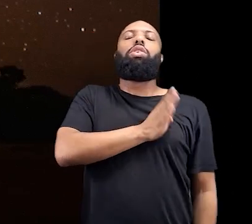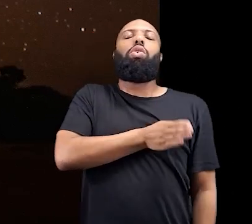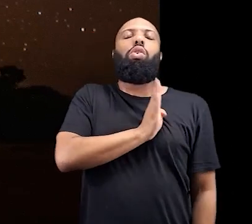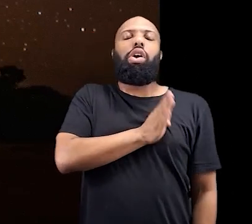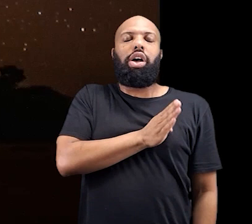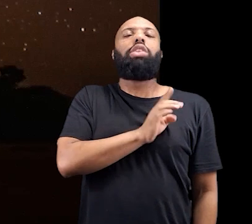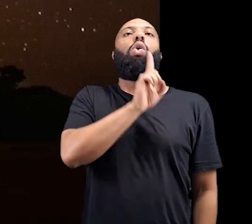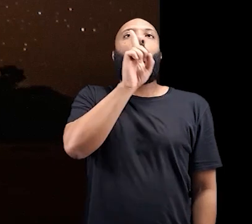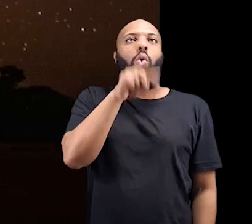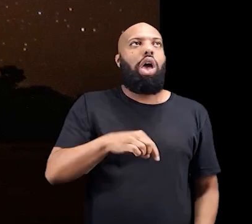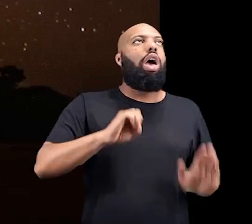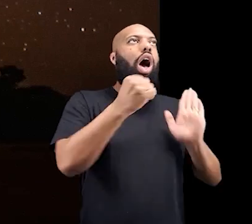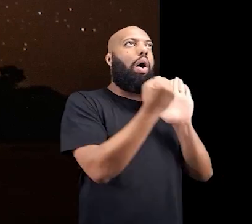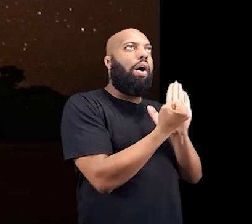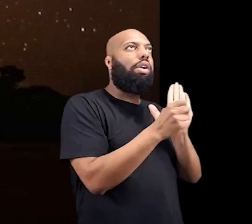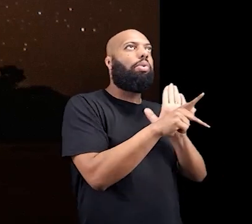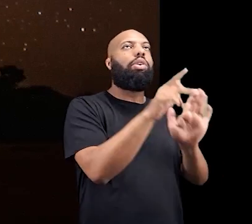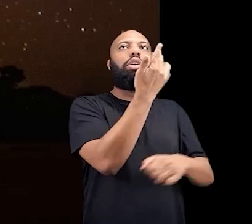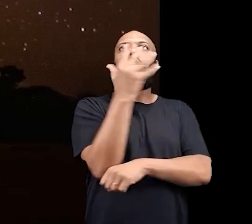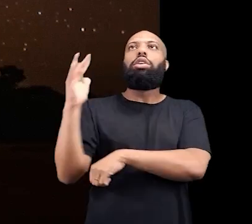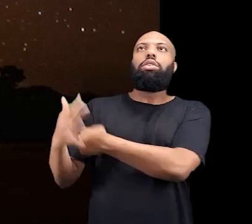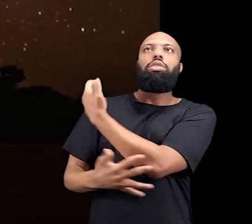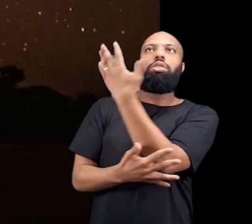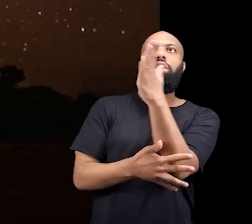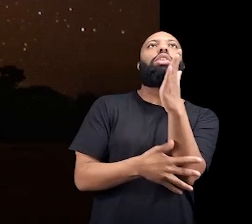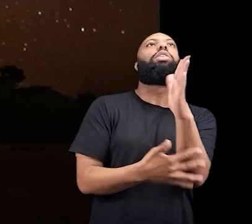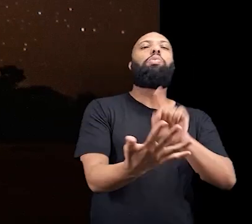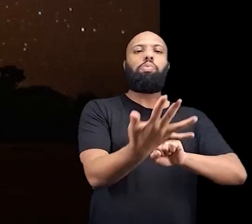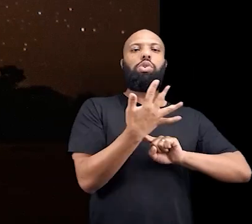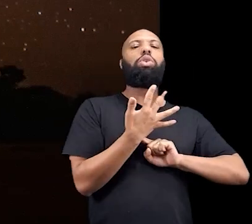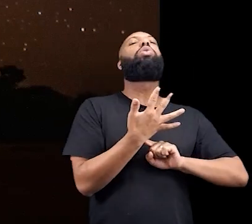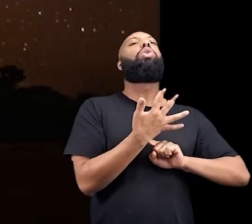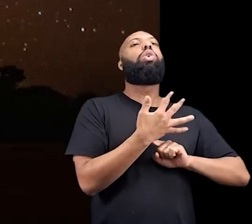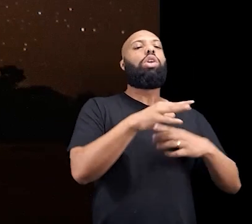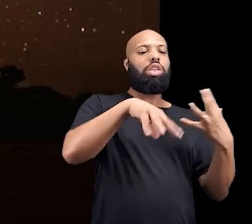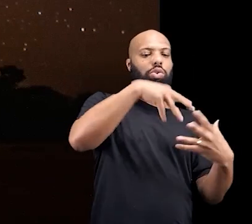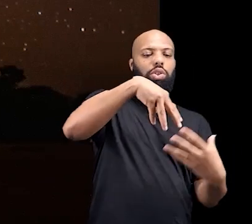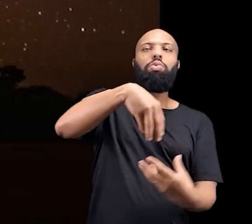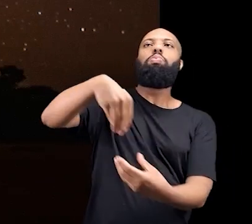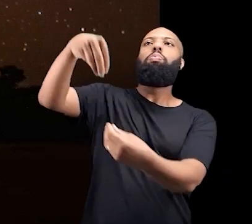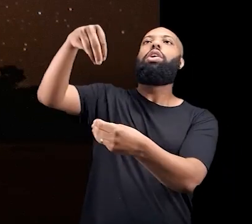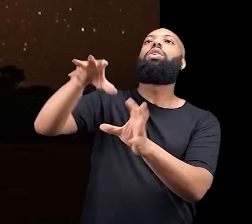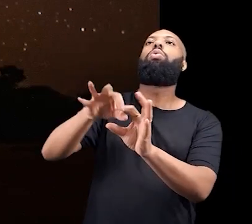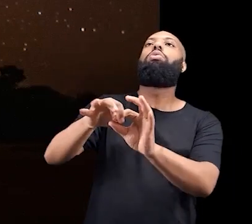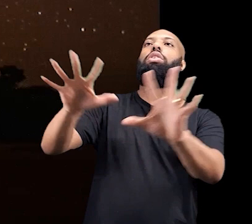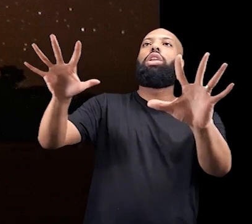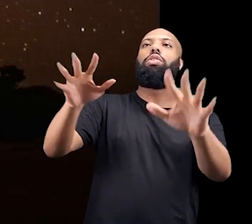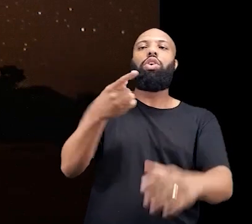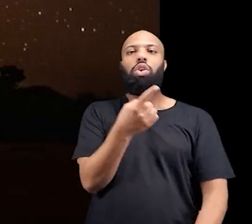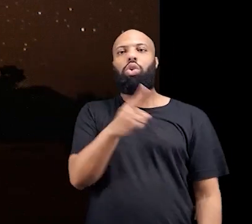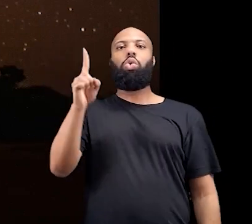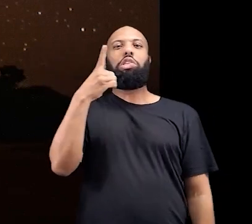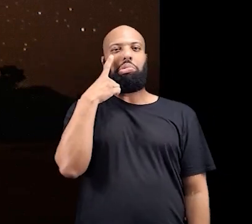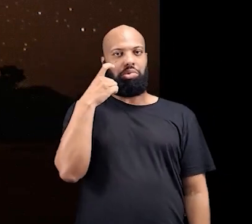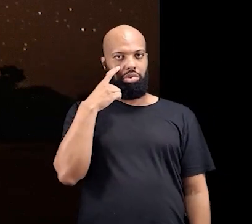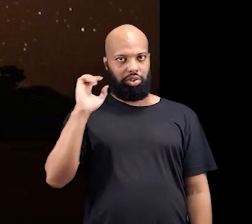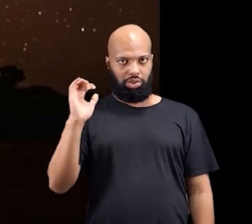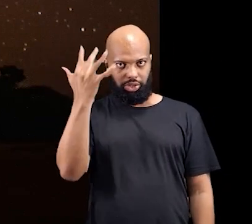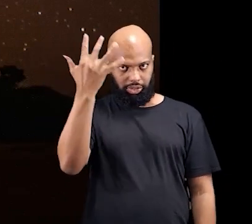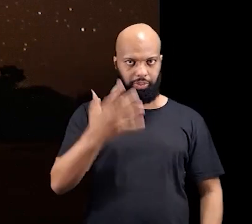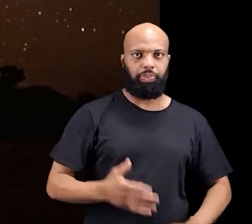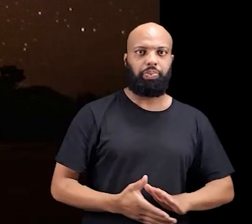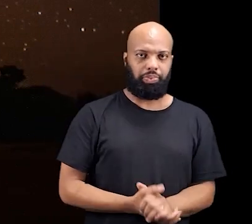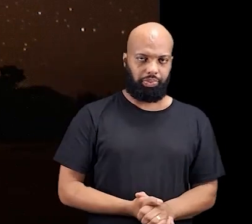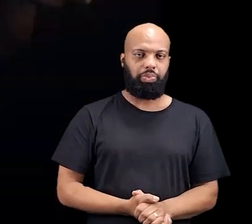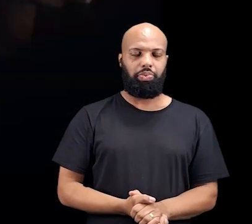sentem no coração deles este sinal que a natureza traz para eles que o espírito já pode ser encaminhado e que o último